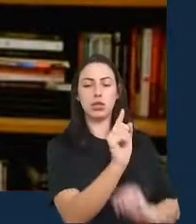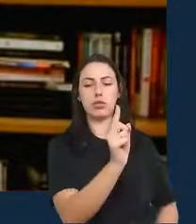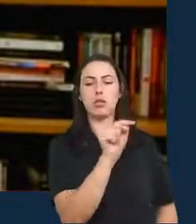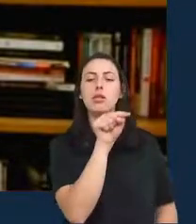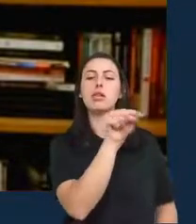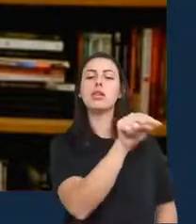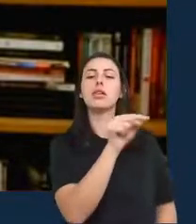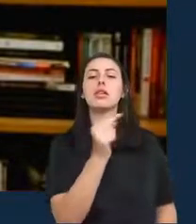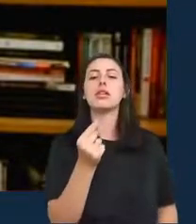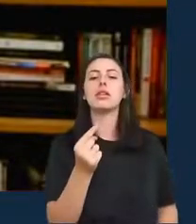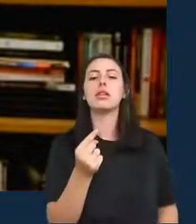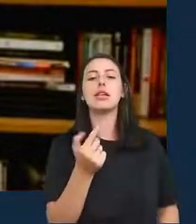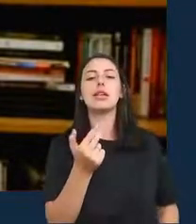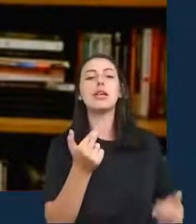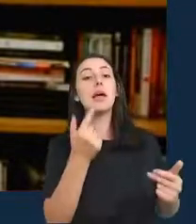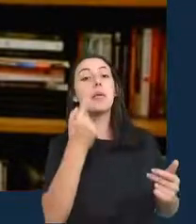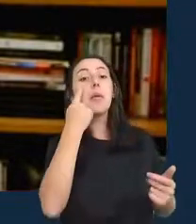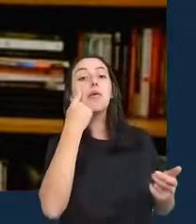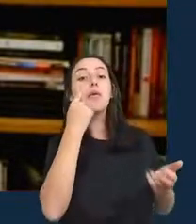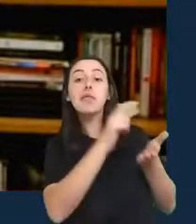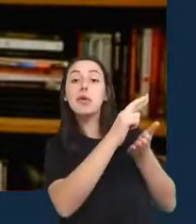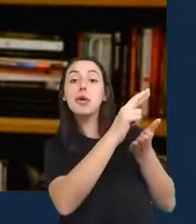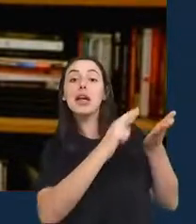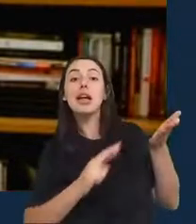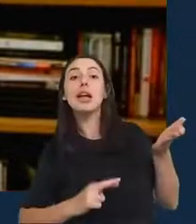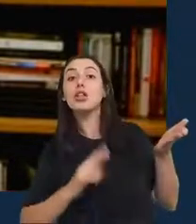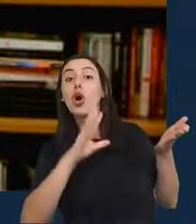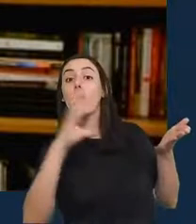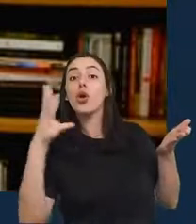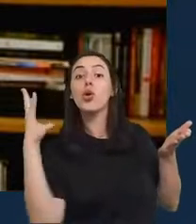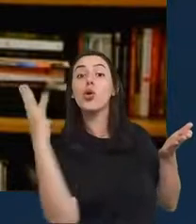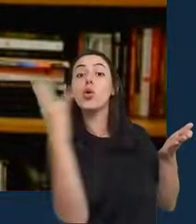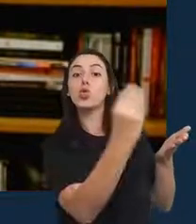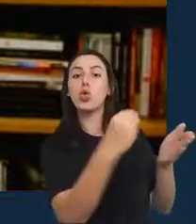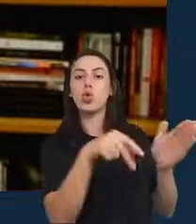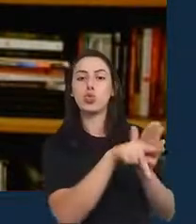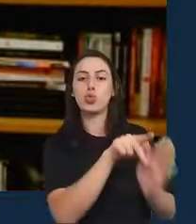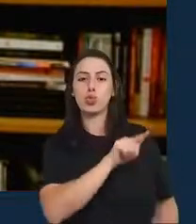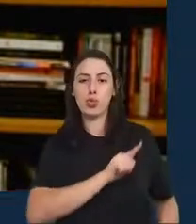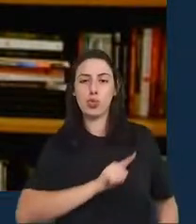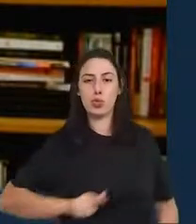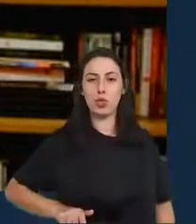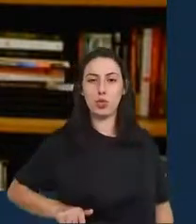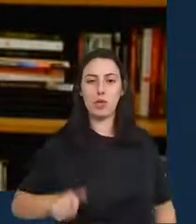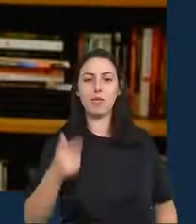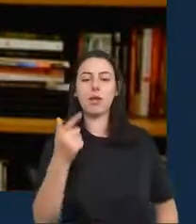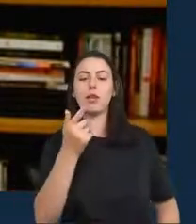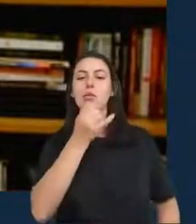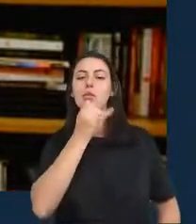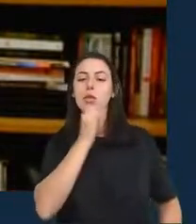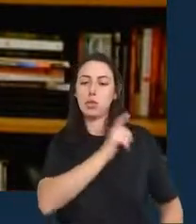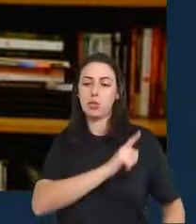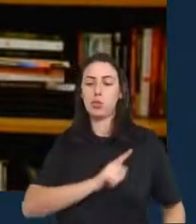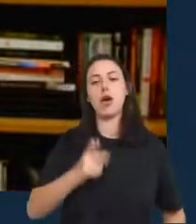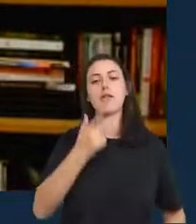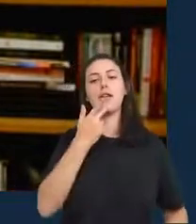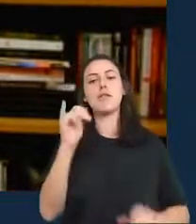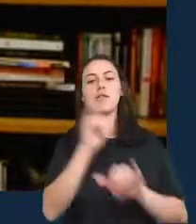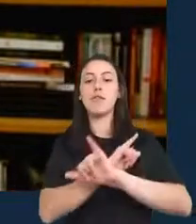compilaram relatórios à medida que chegaram dos governos. Então, o governo diria, hoje registramos